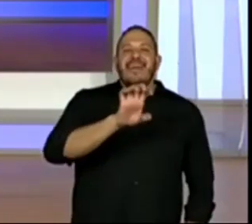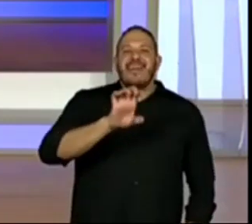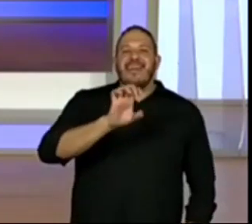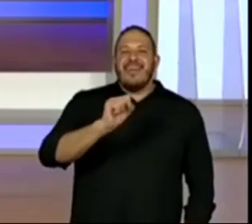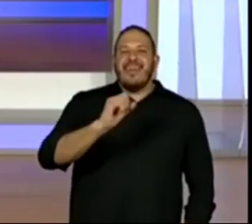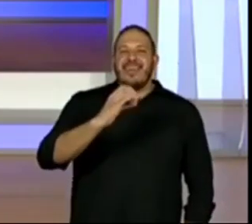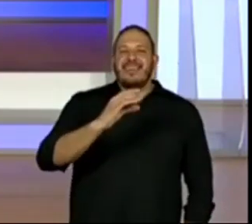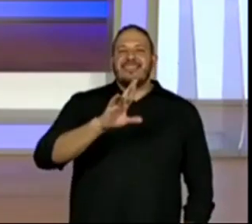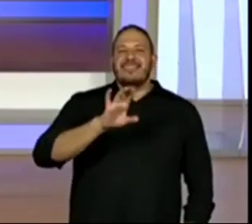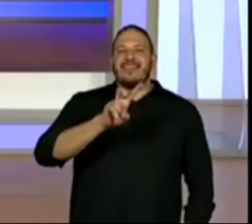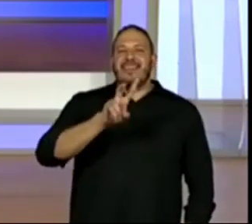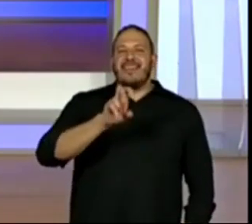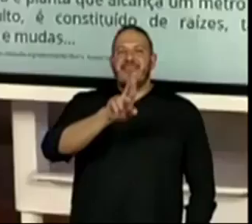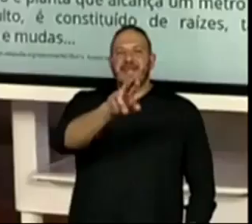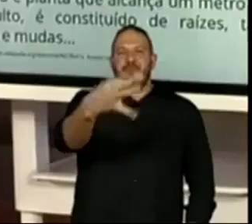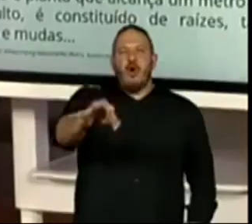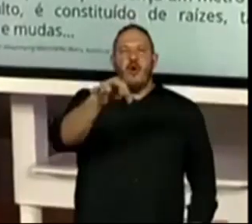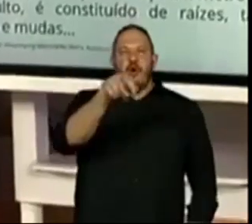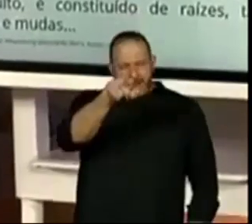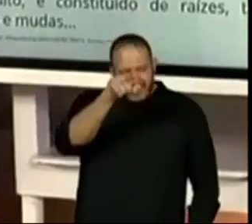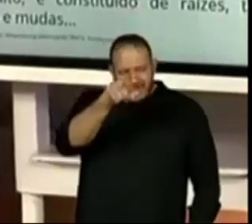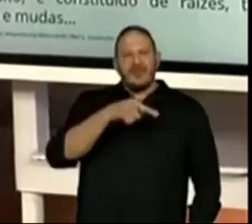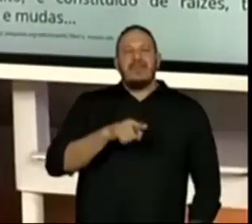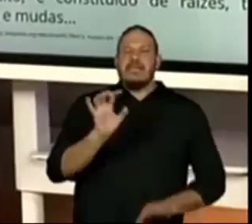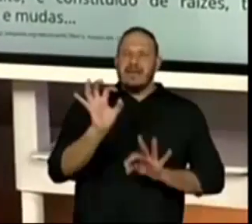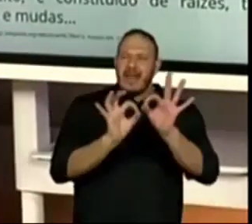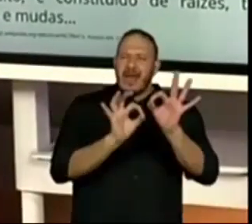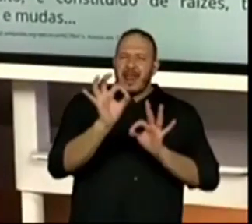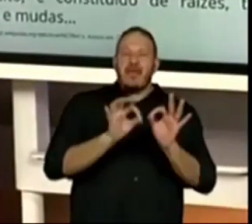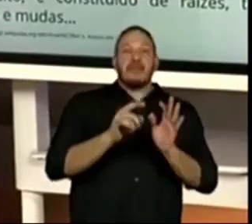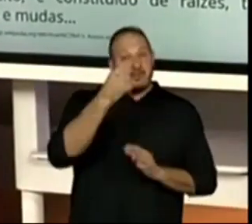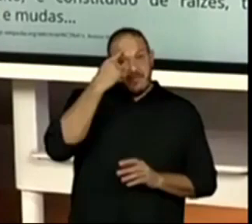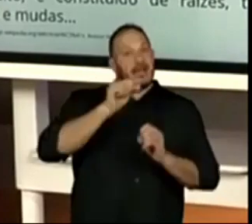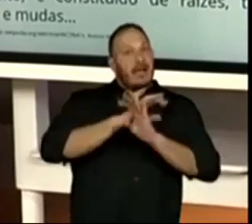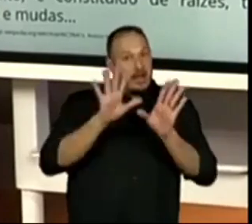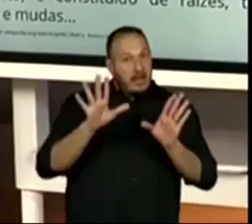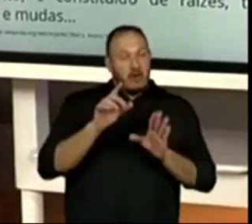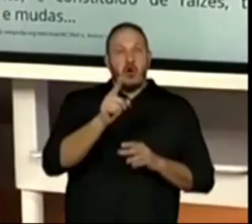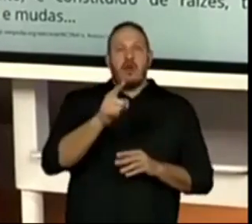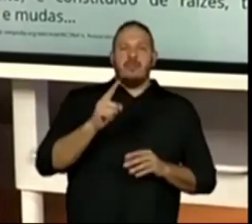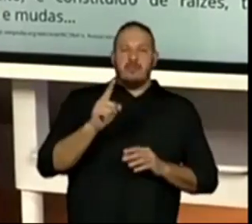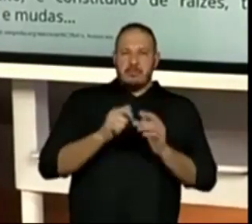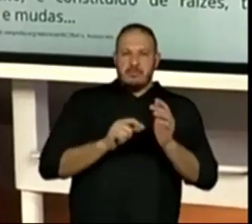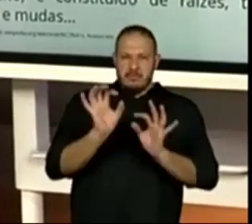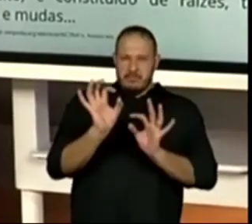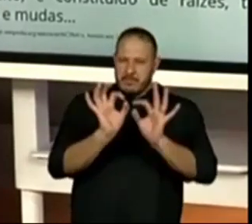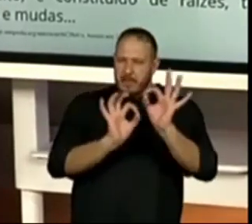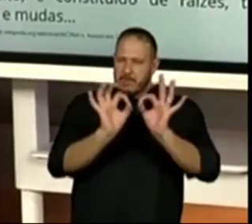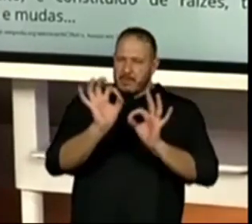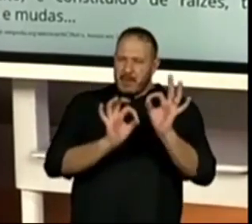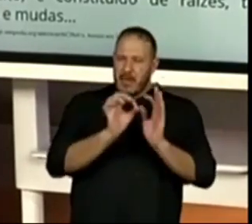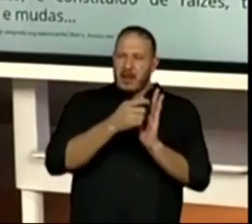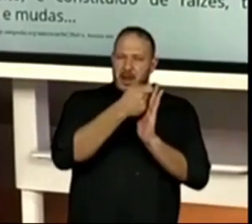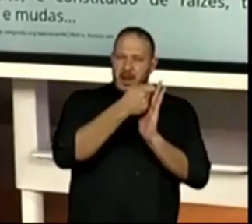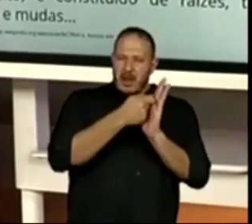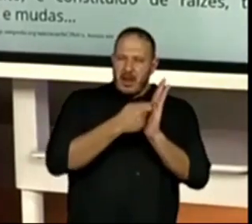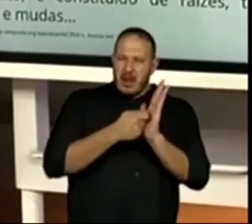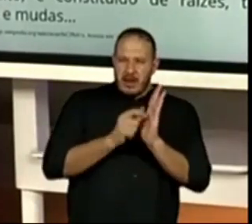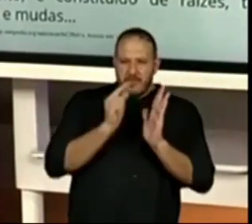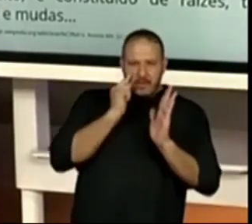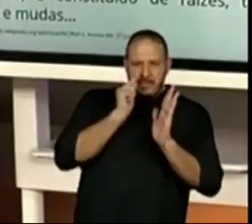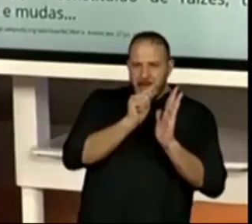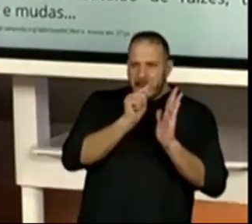Vou uma dica para vocês. Isso tem que ficar bem claro. Quando nós terminarmos de marcar o texto